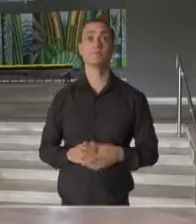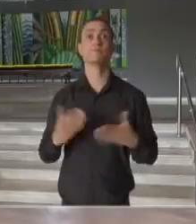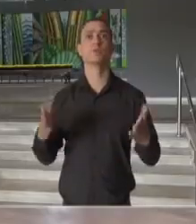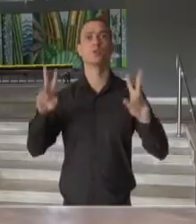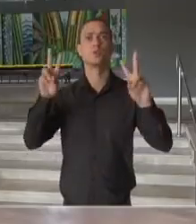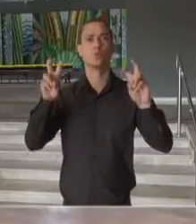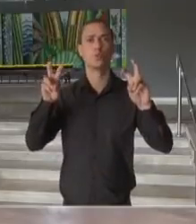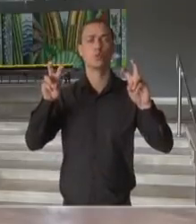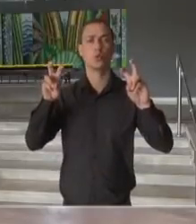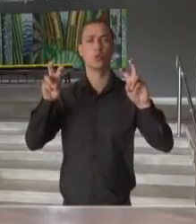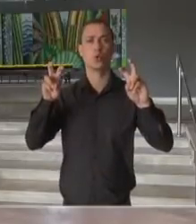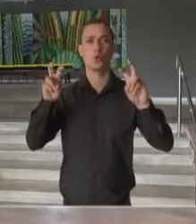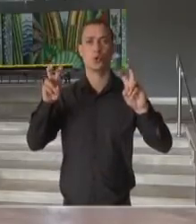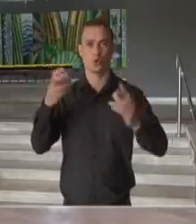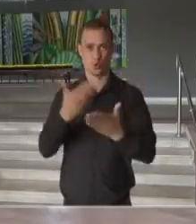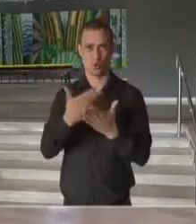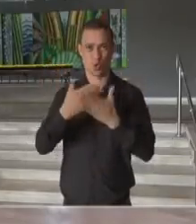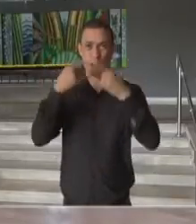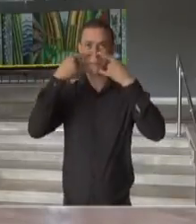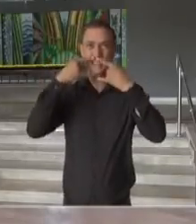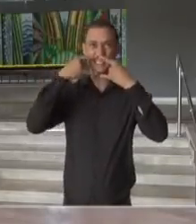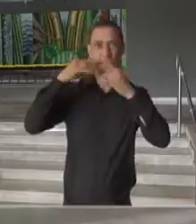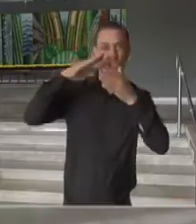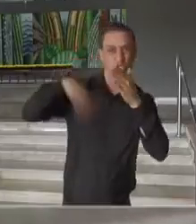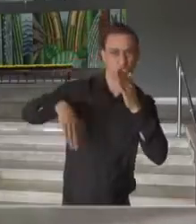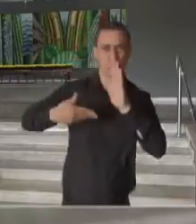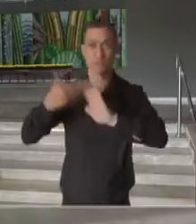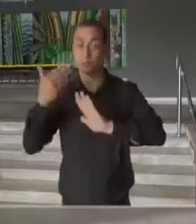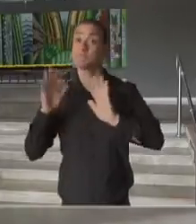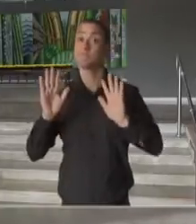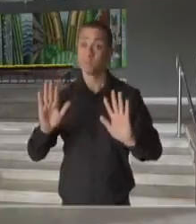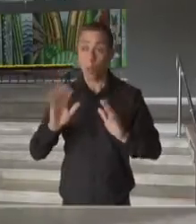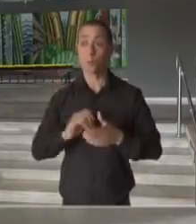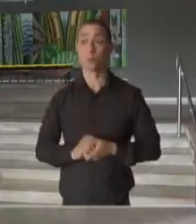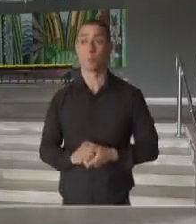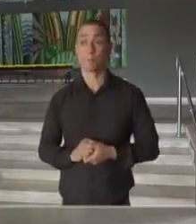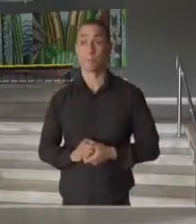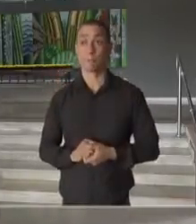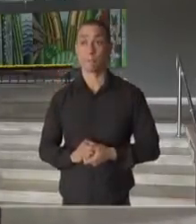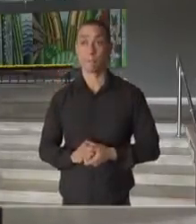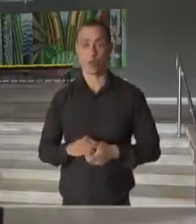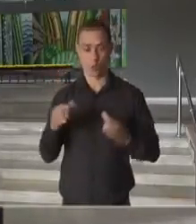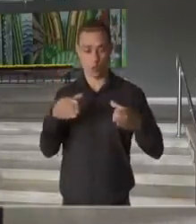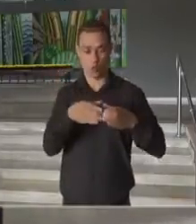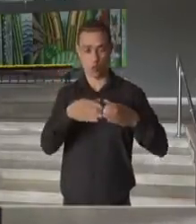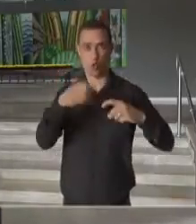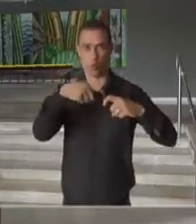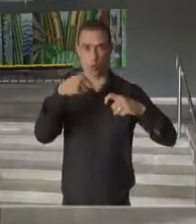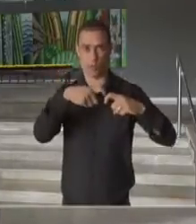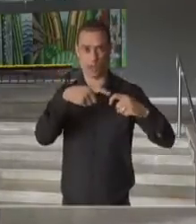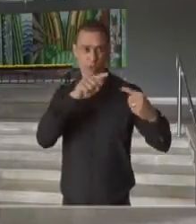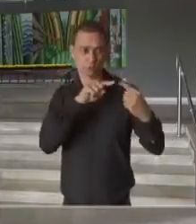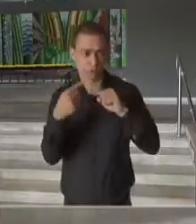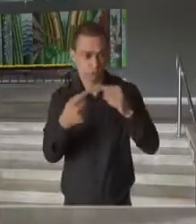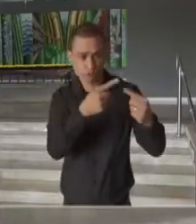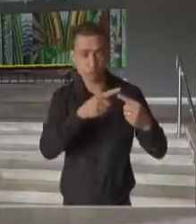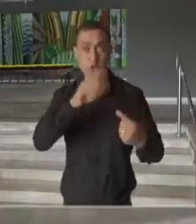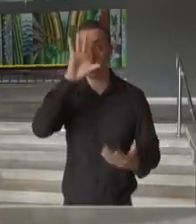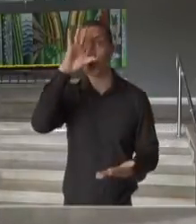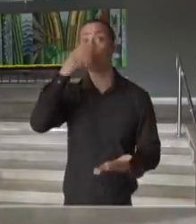relação à flexibilização do uso de máscaras, a posição do Comitê Científico do Estado de São Paulo